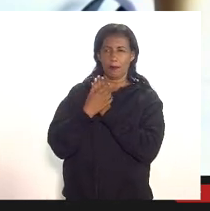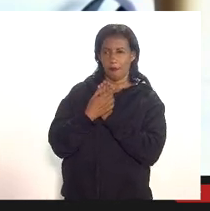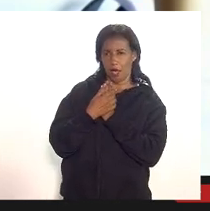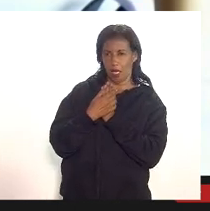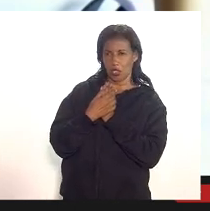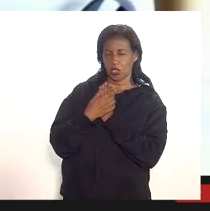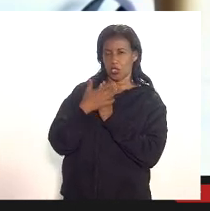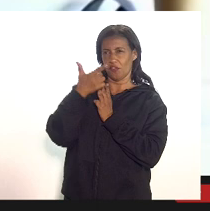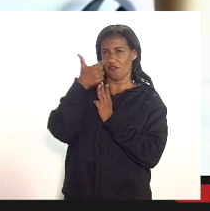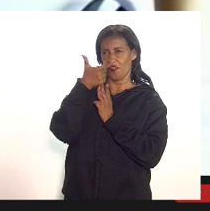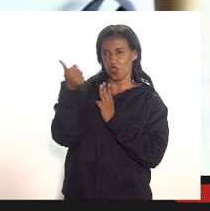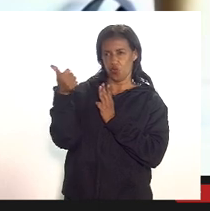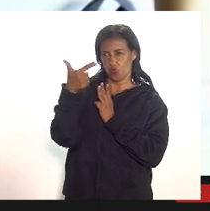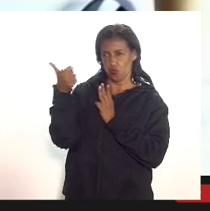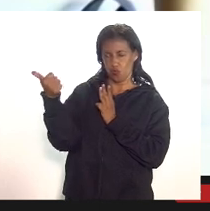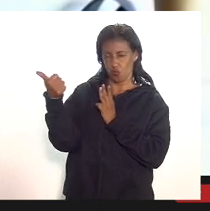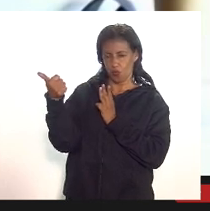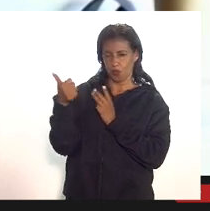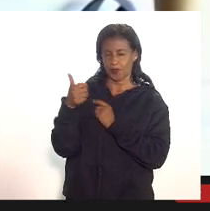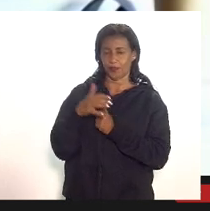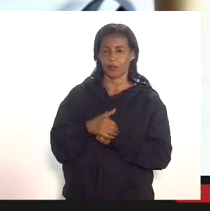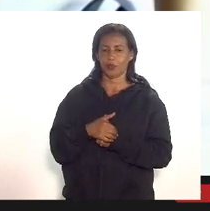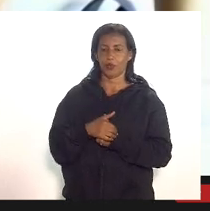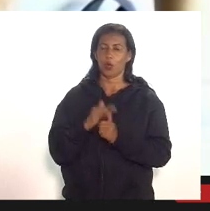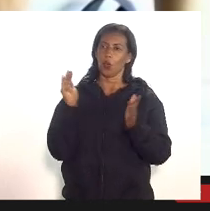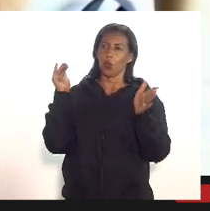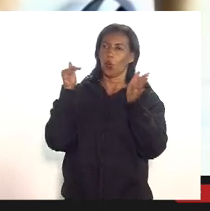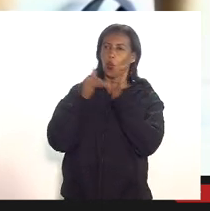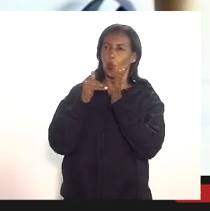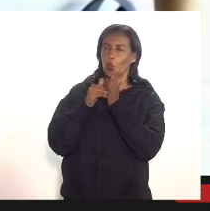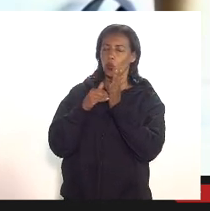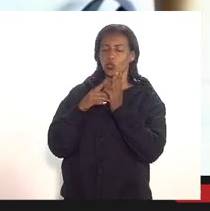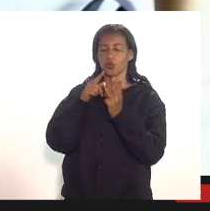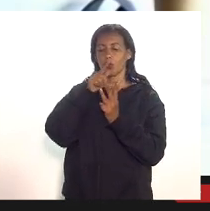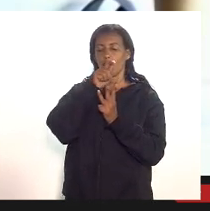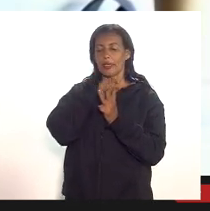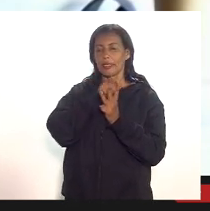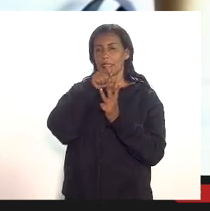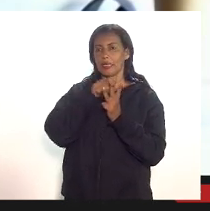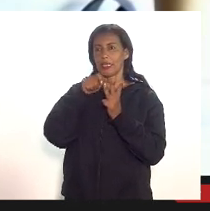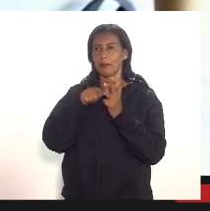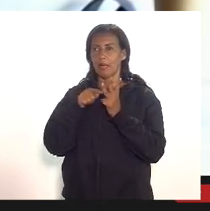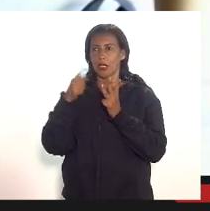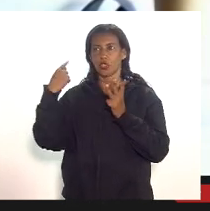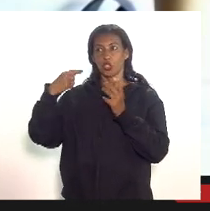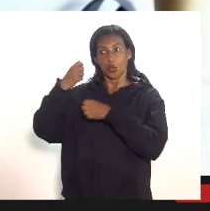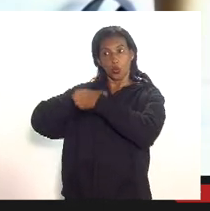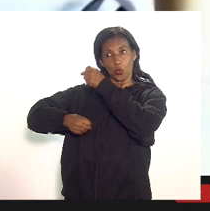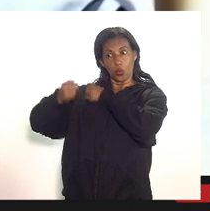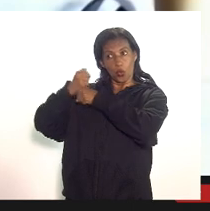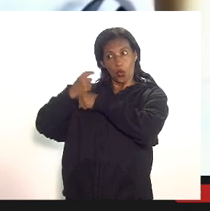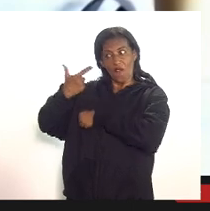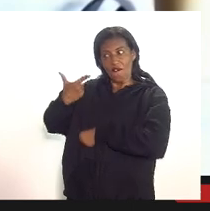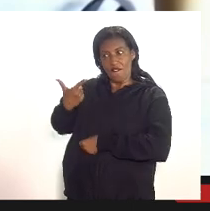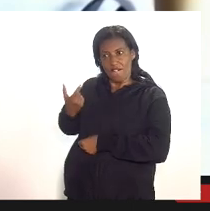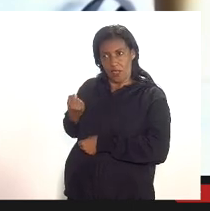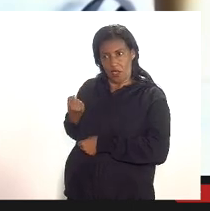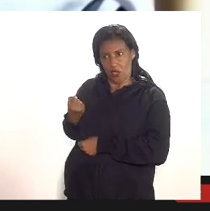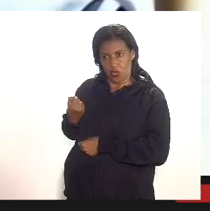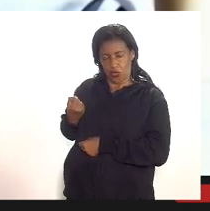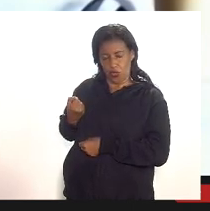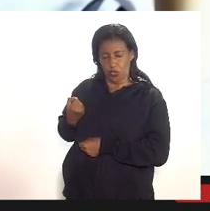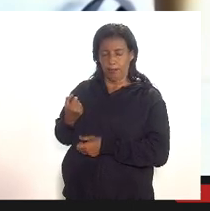21 com o último trimestre de 20 e que eu deveria